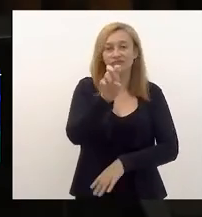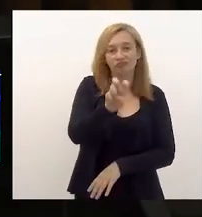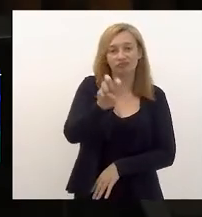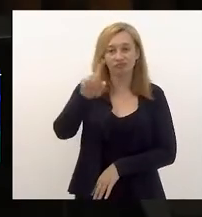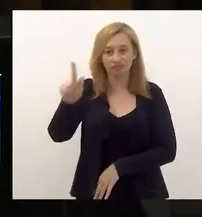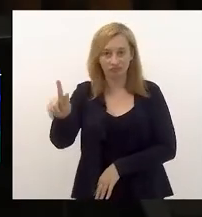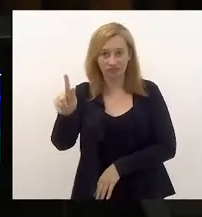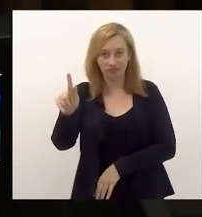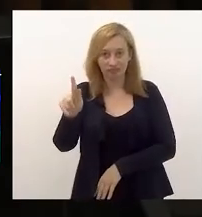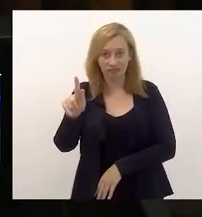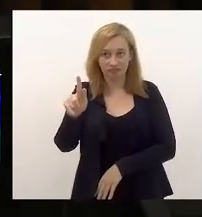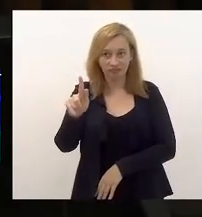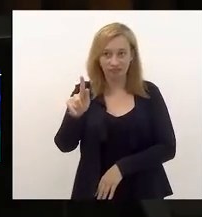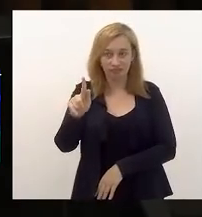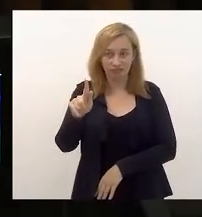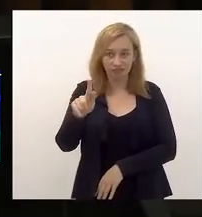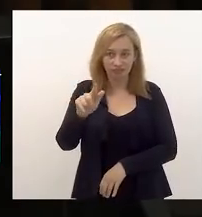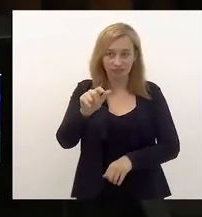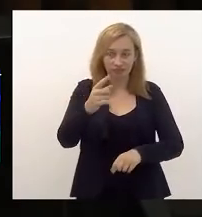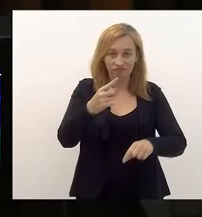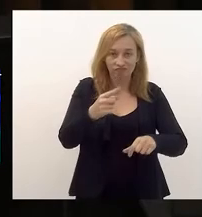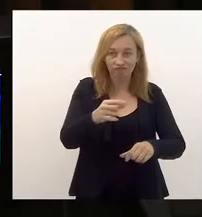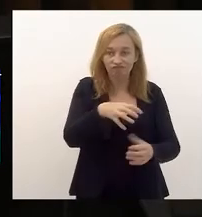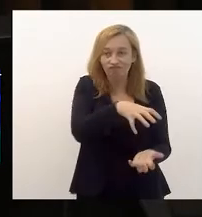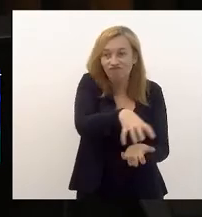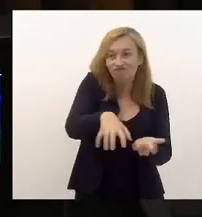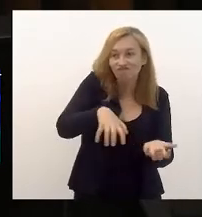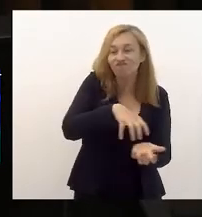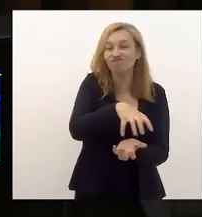será uma revolução,